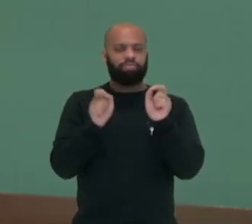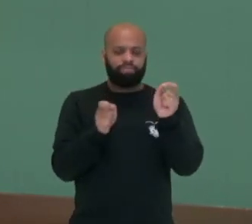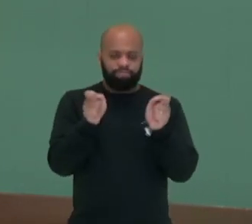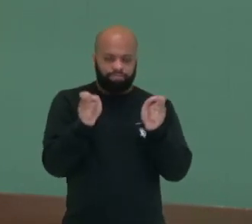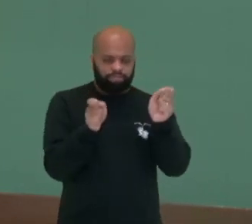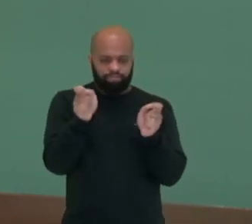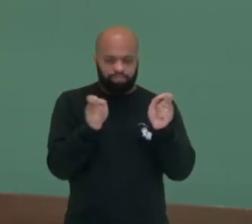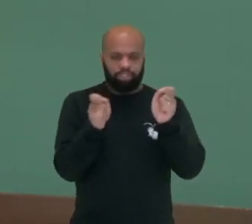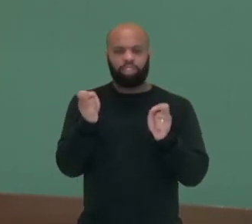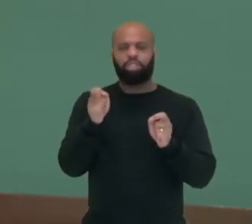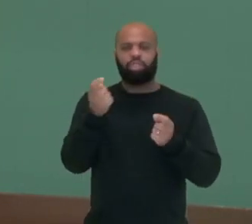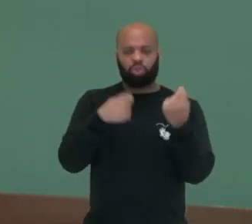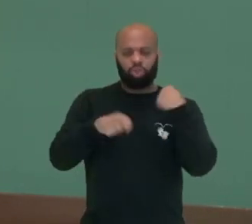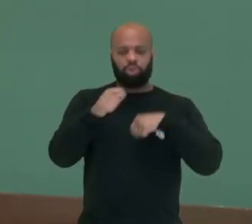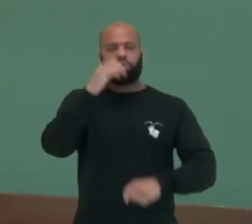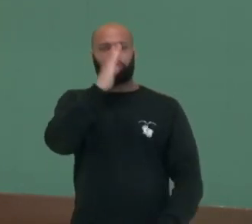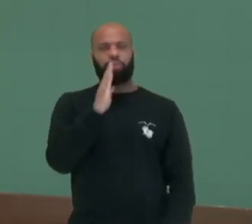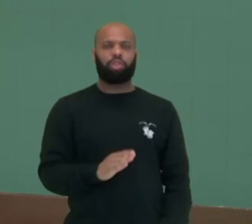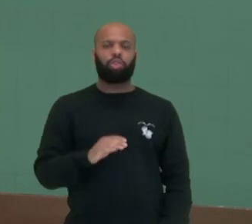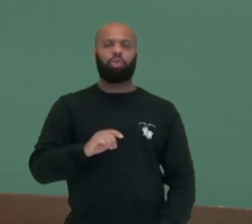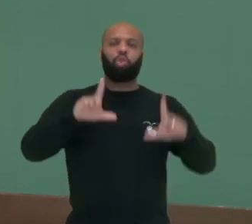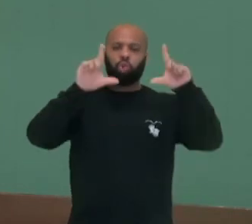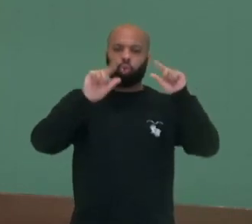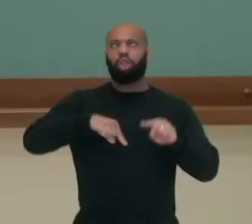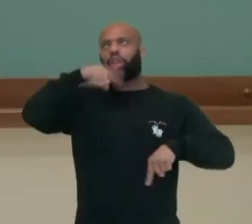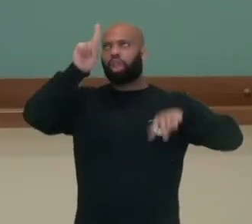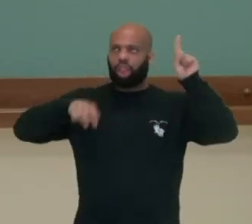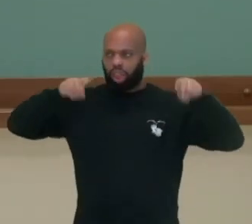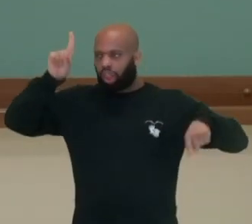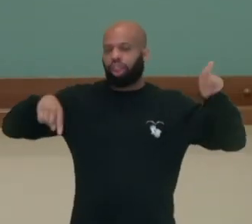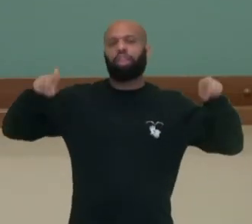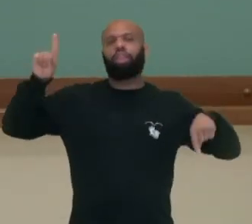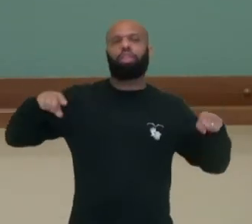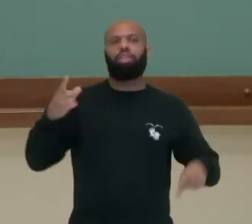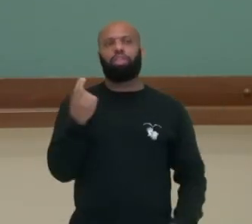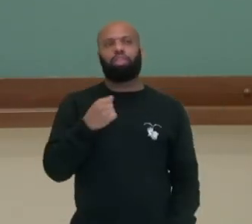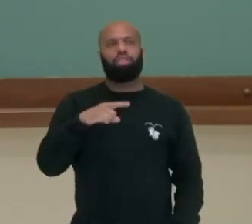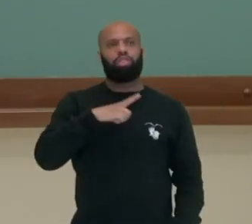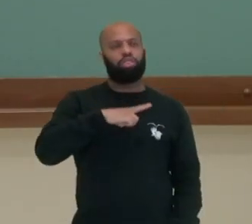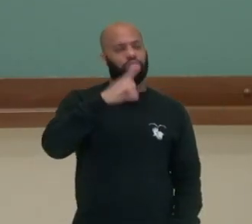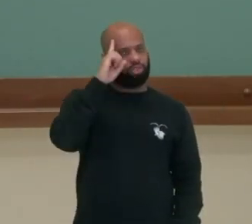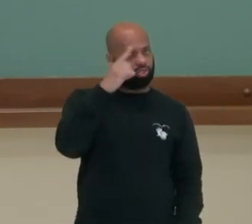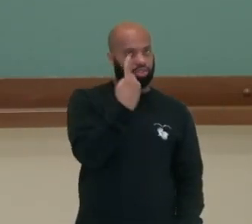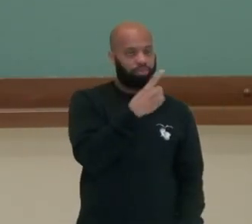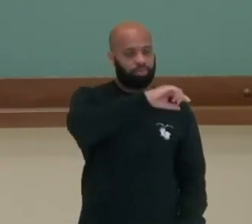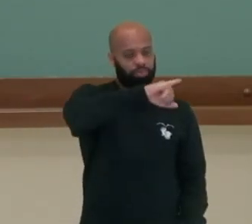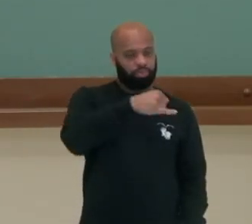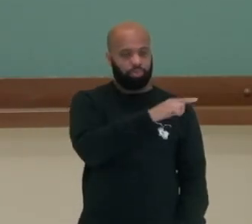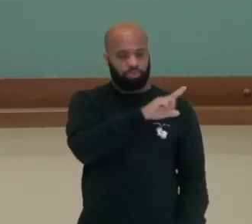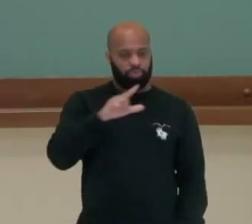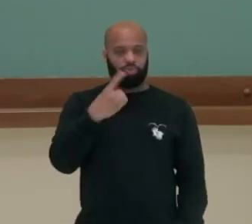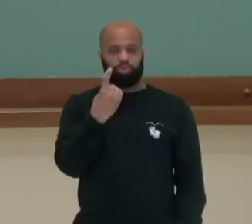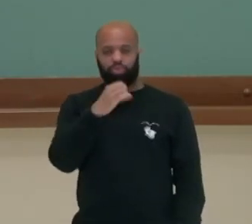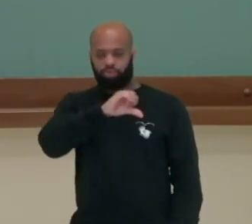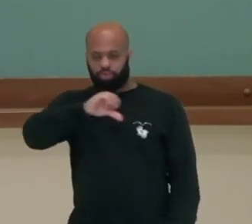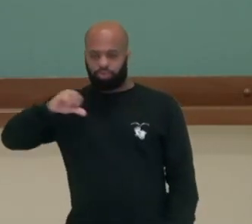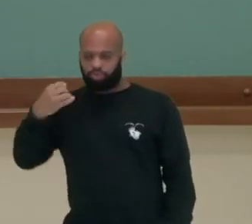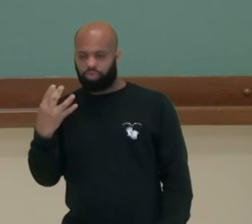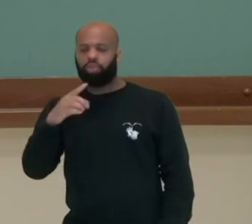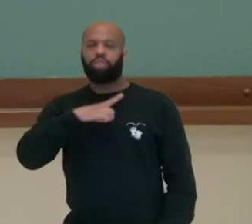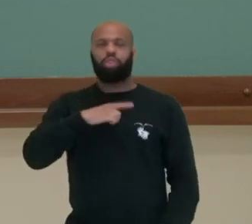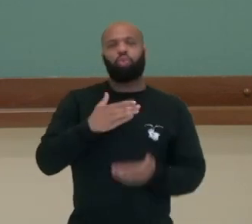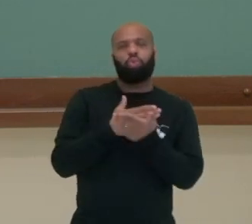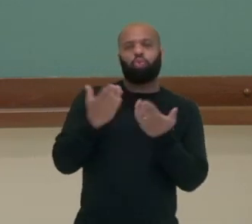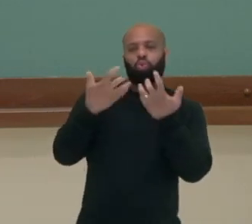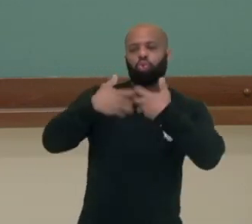a economia do Brasil, baixando a inflação. Em 1º de julho de 1994, o Plano Real então entrou em